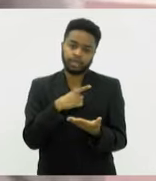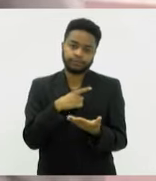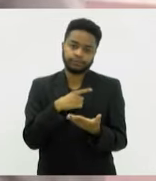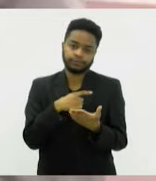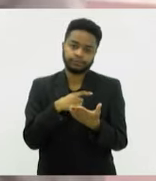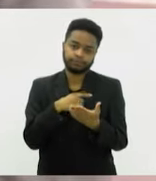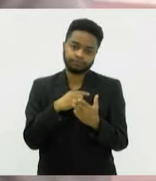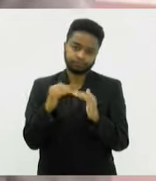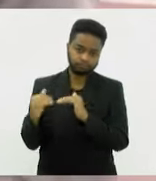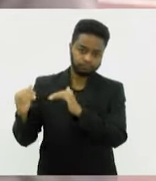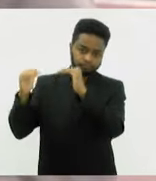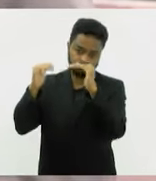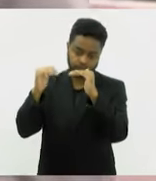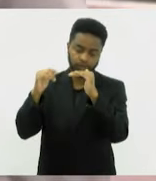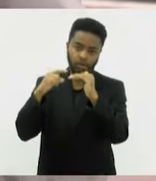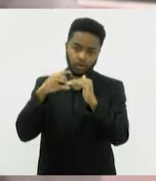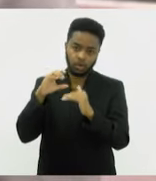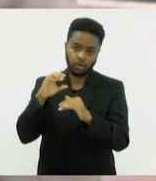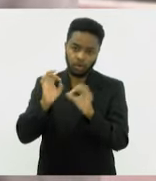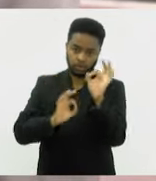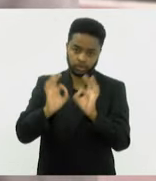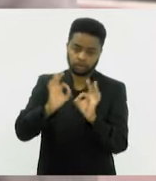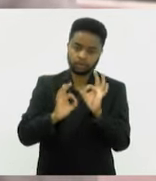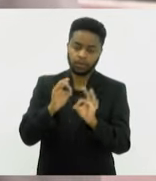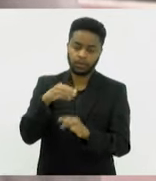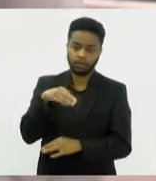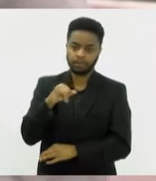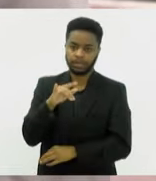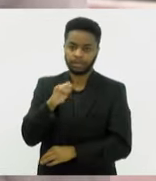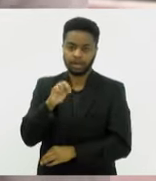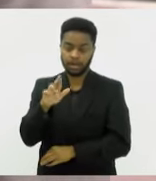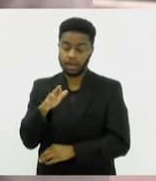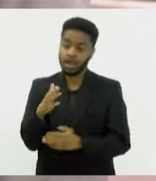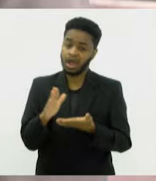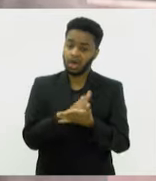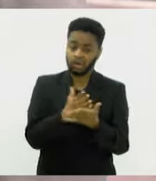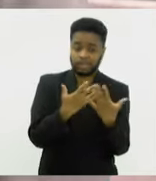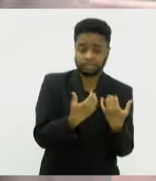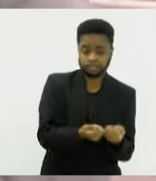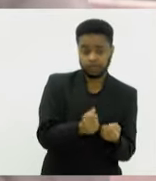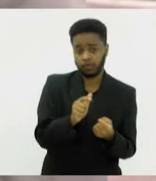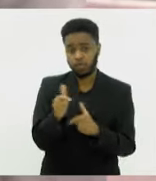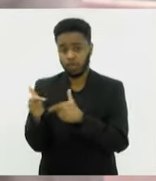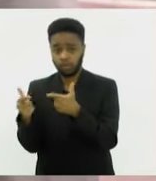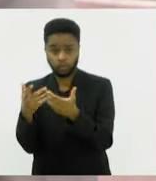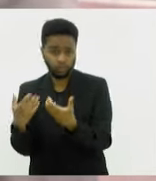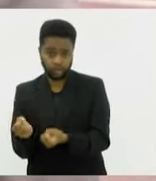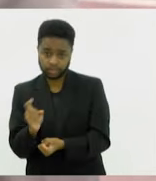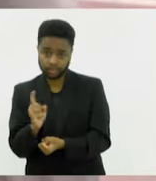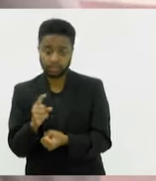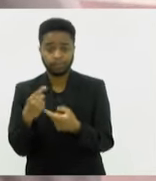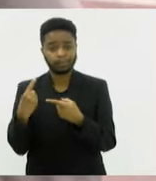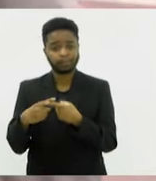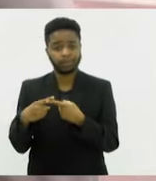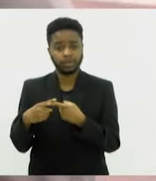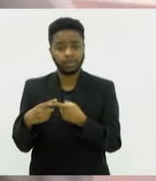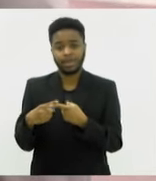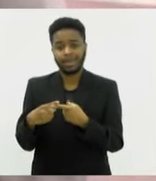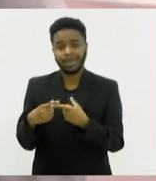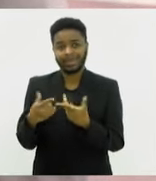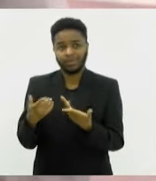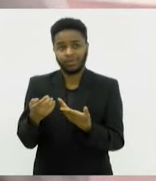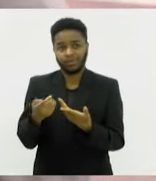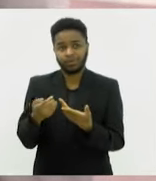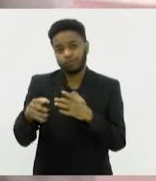Nas OEMs que nós fomos, nas organizações militares. E alguns aceitavam, outros não, né? Porque éramos recém-saídas de